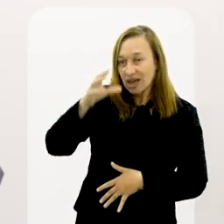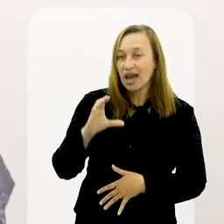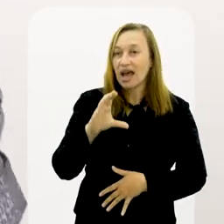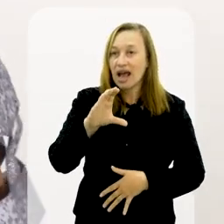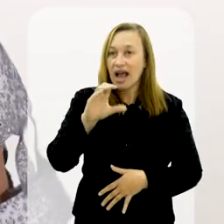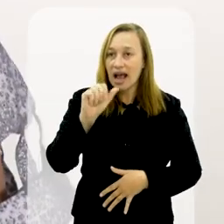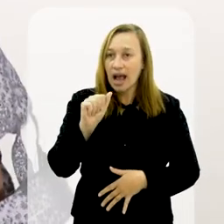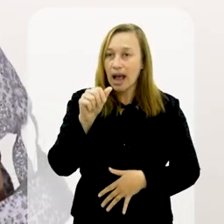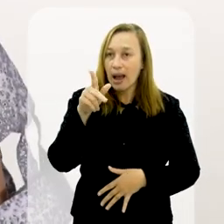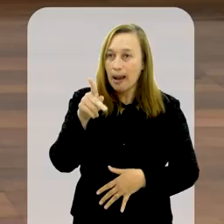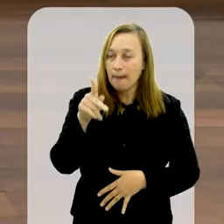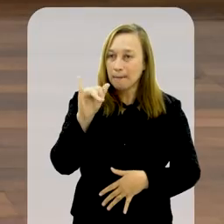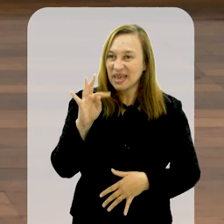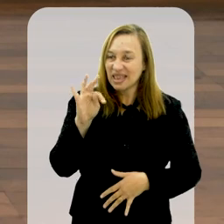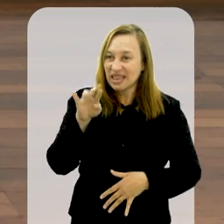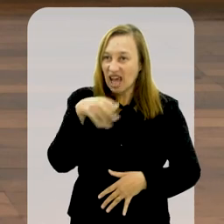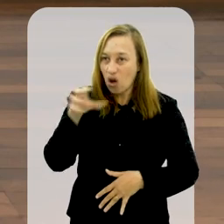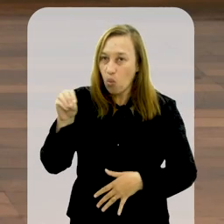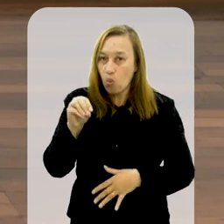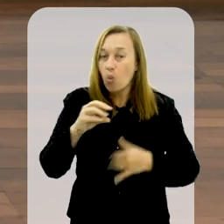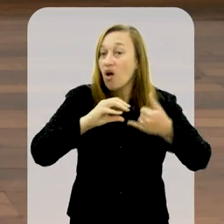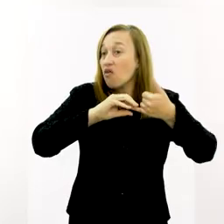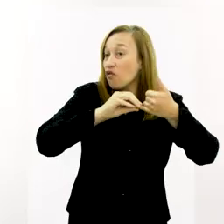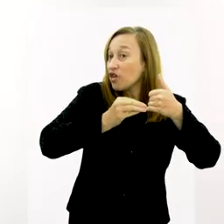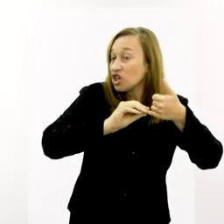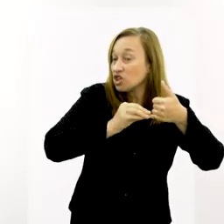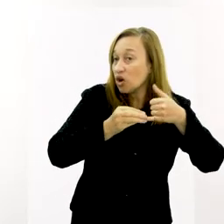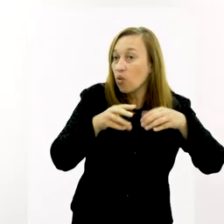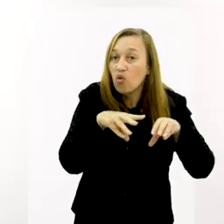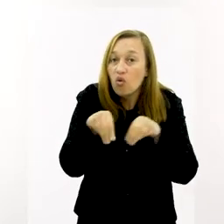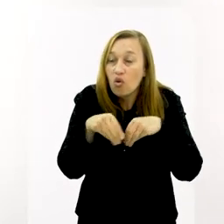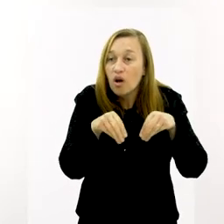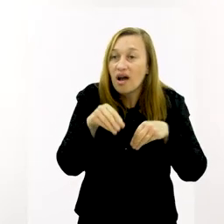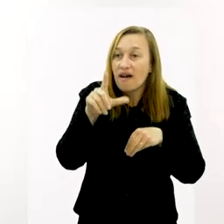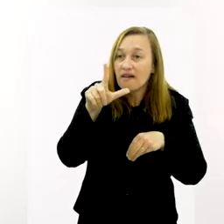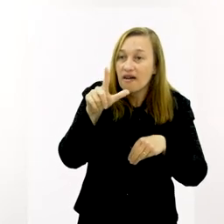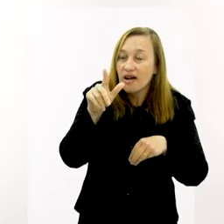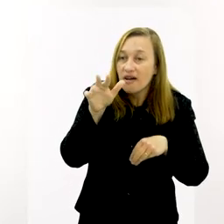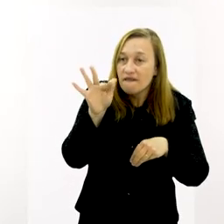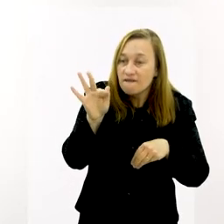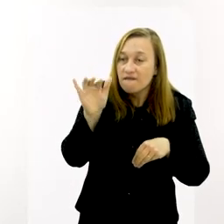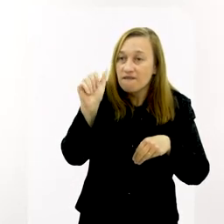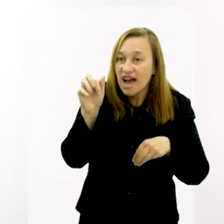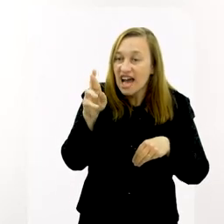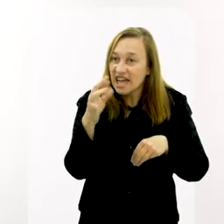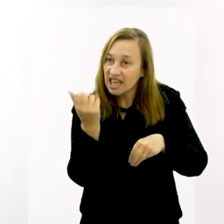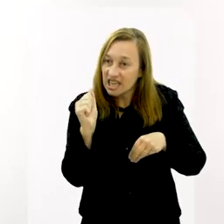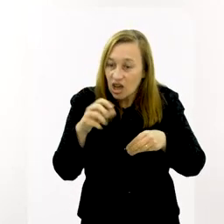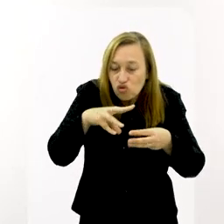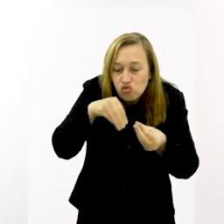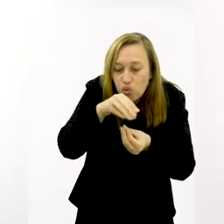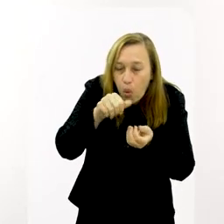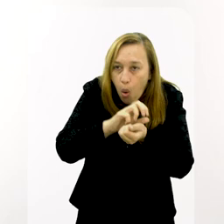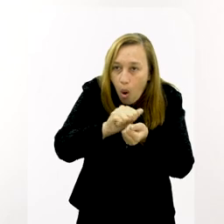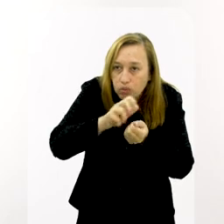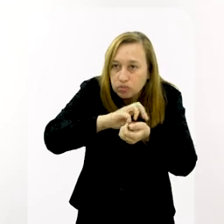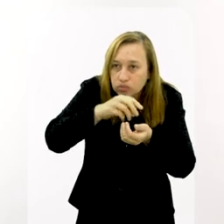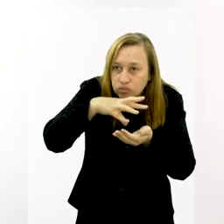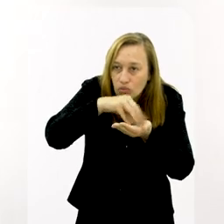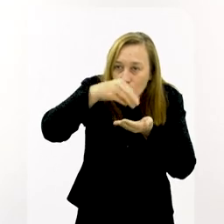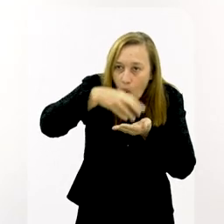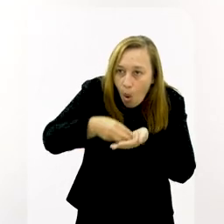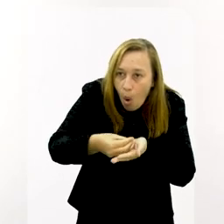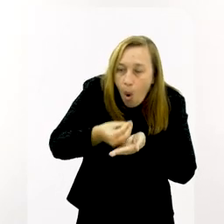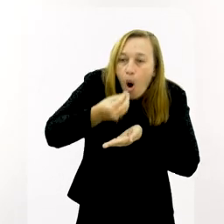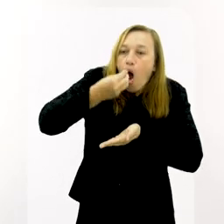minha tia, era capitão. Capitão é o feijão com a farinha, aí você mexe, faz